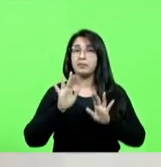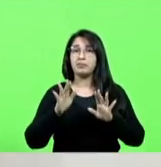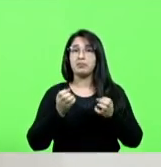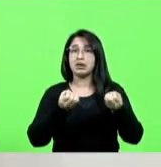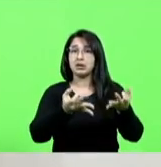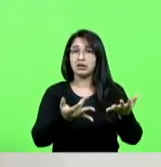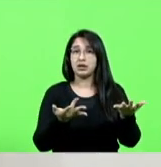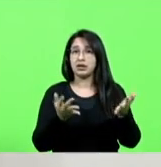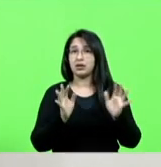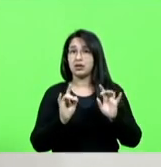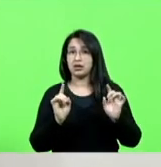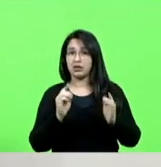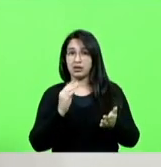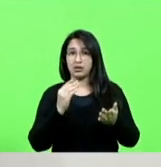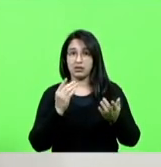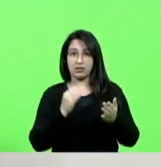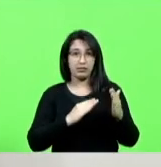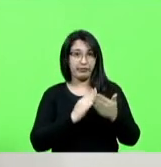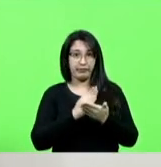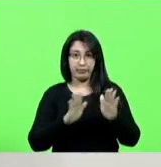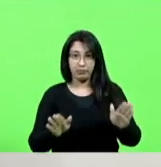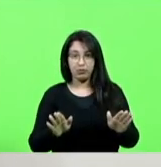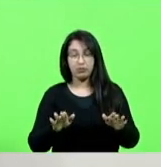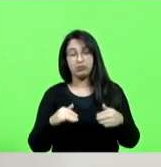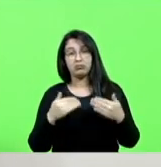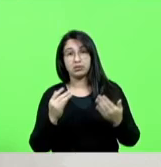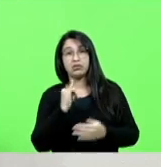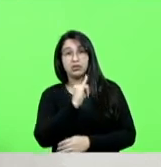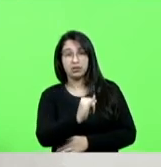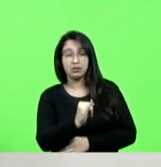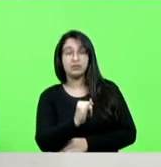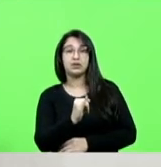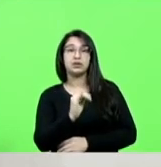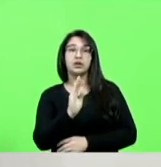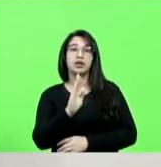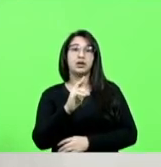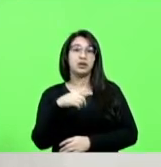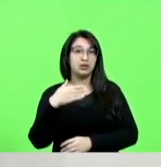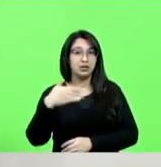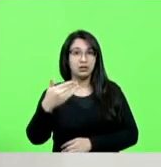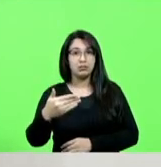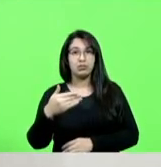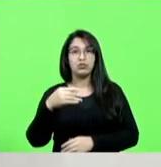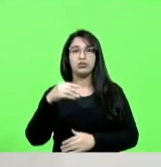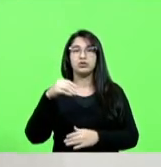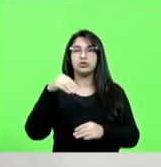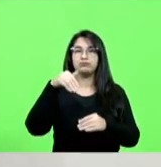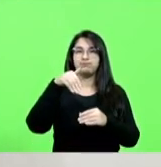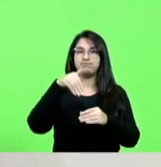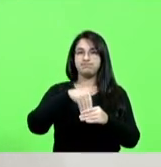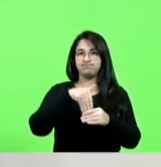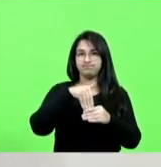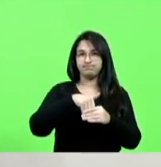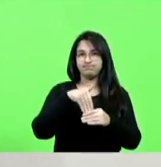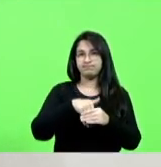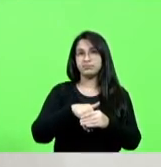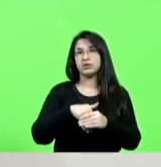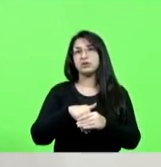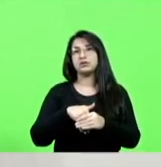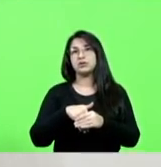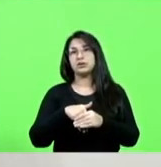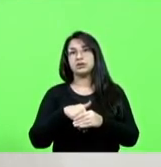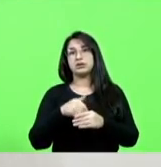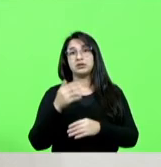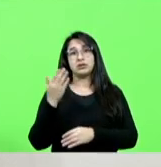quer dar que nós vamos construir o centro de eventos com recurso próprio depois vai ter eleição e aí cada um que aparecer por lá vai ter que pagar o